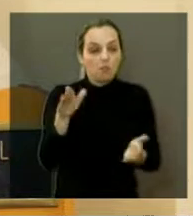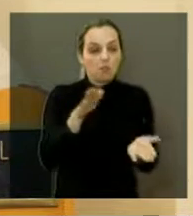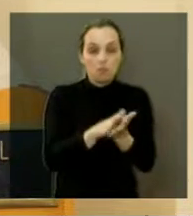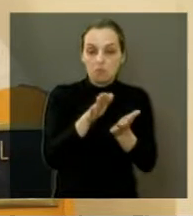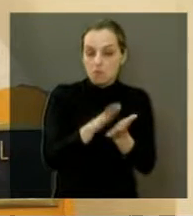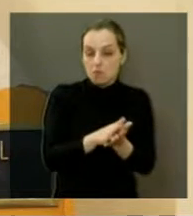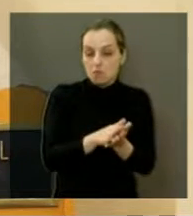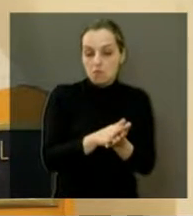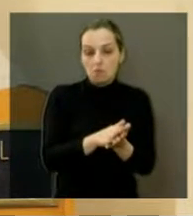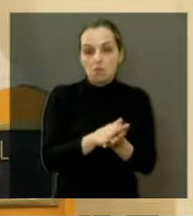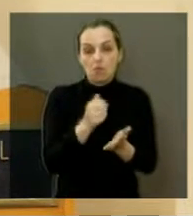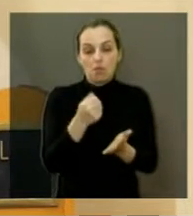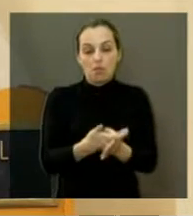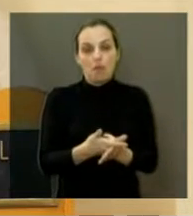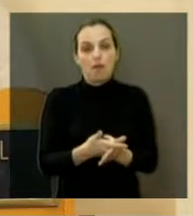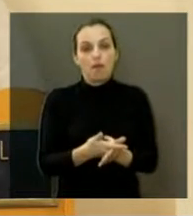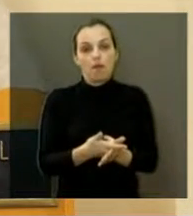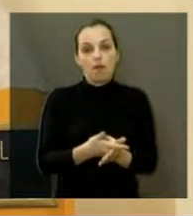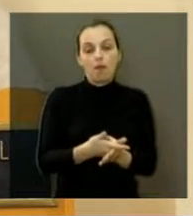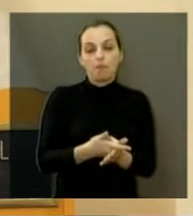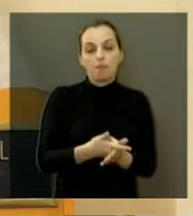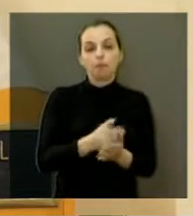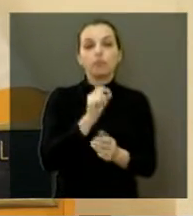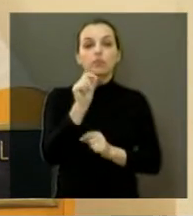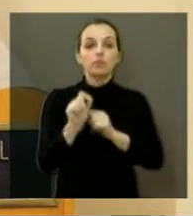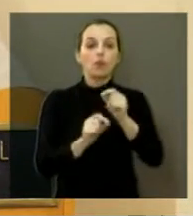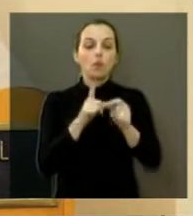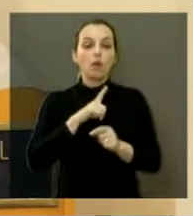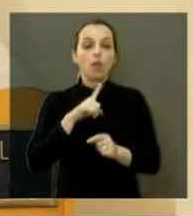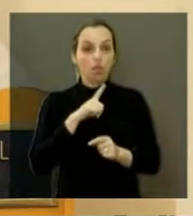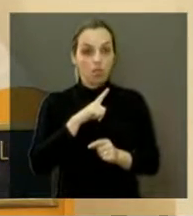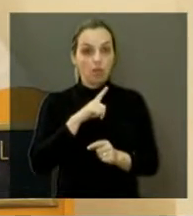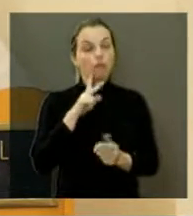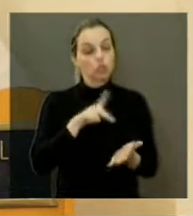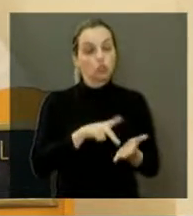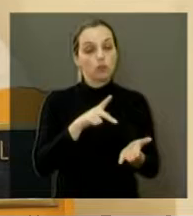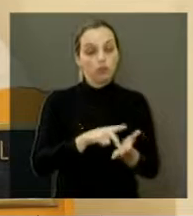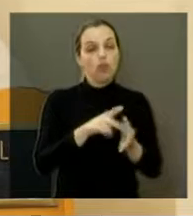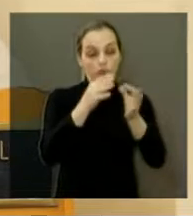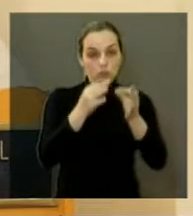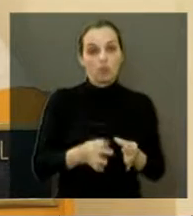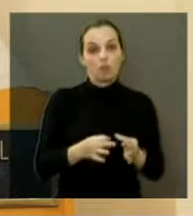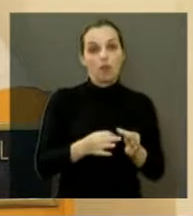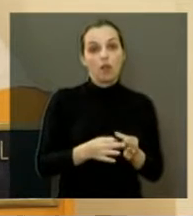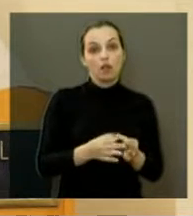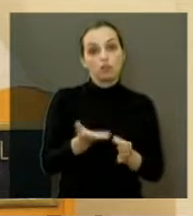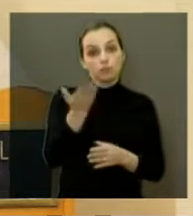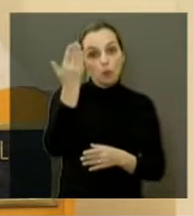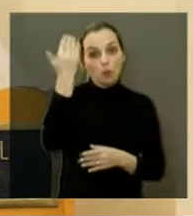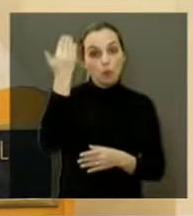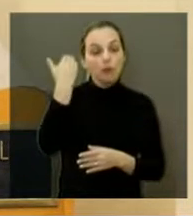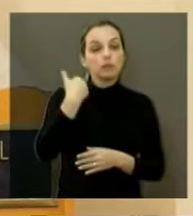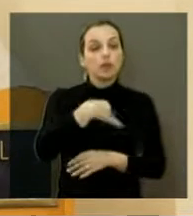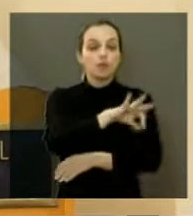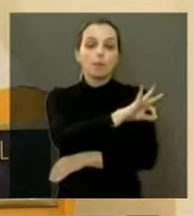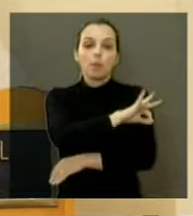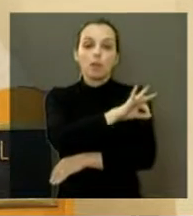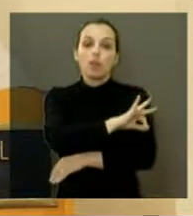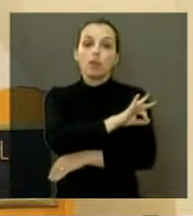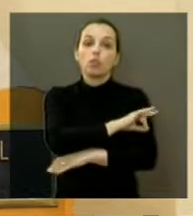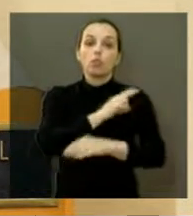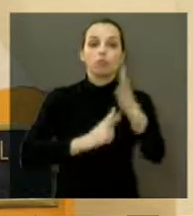nós temos que resolver. Essa multa aí, ela teve até razão de ser quando a Prefeitura desenvolvia esse trabalho.